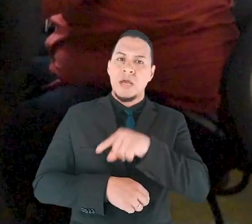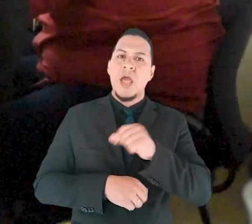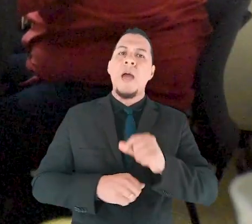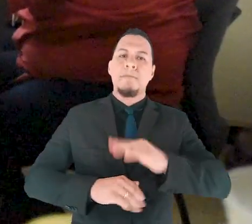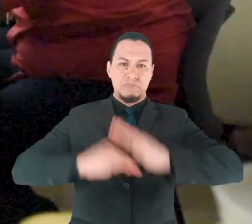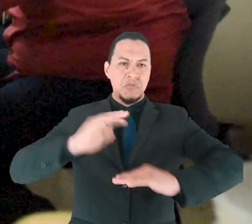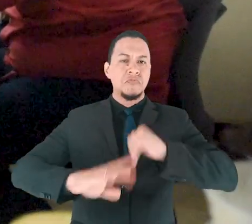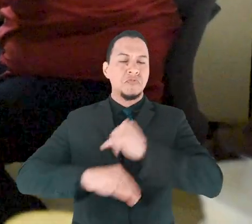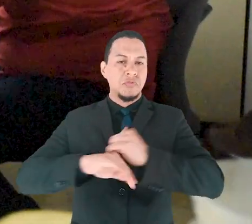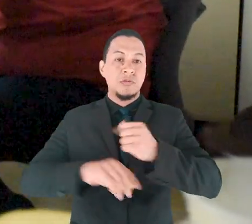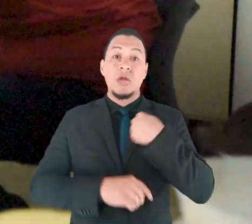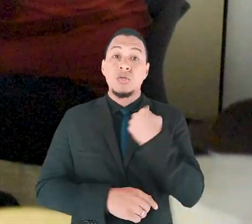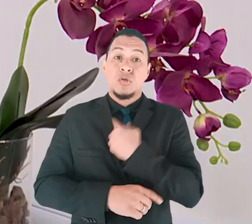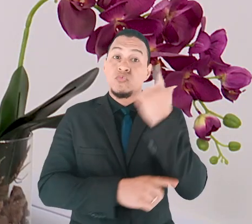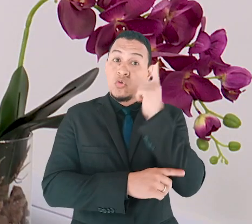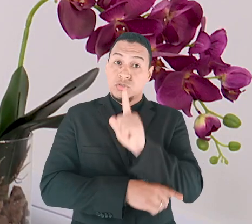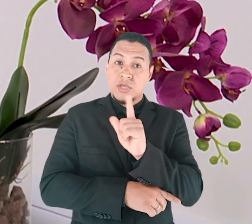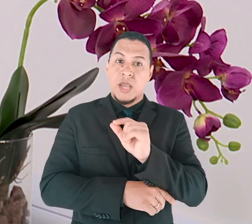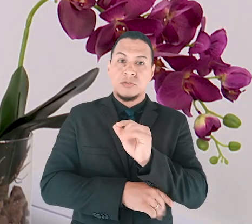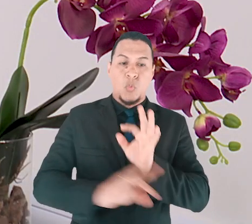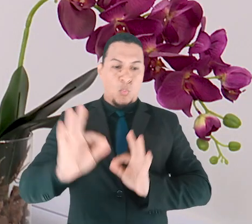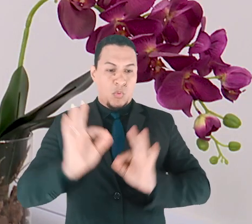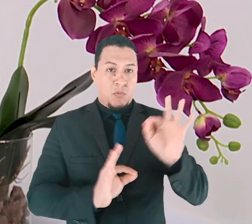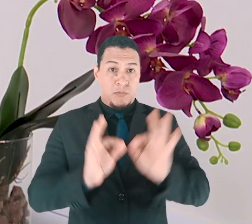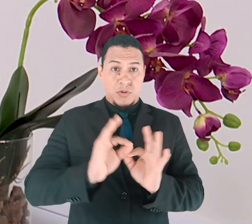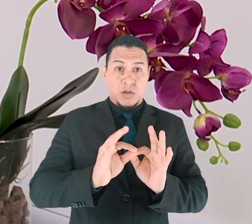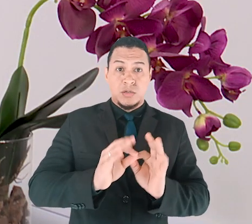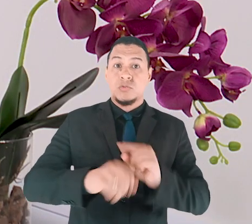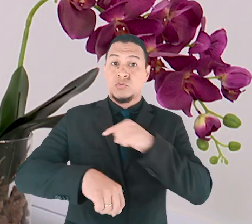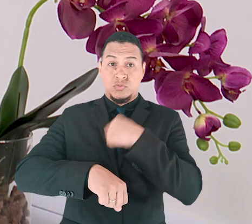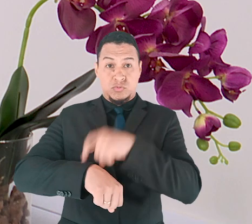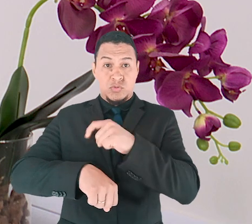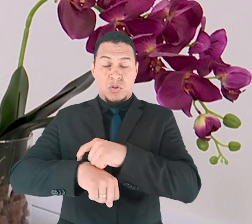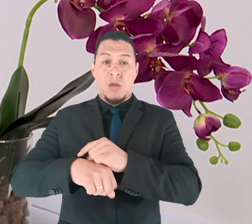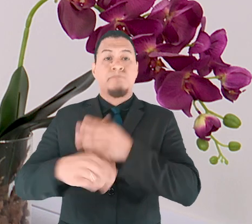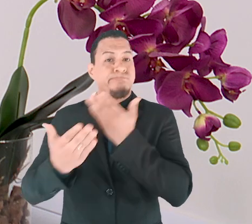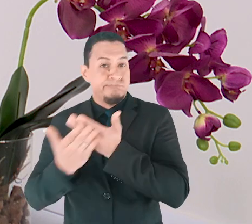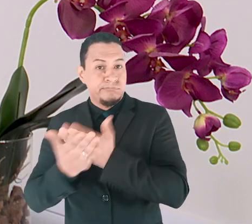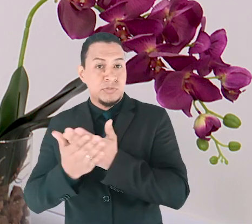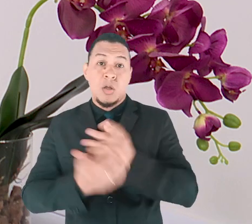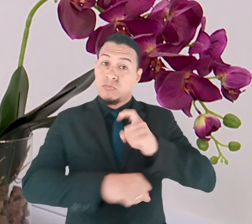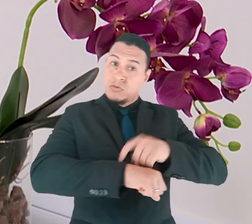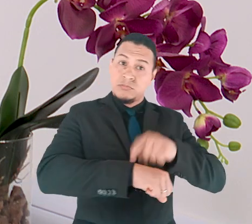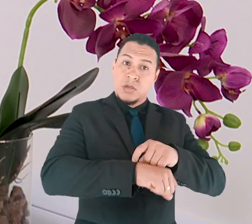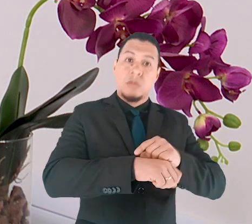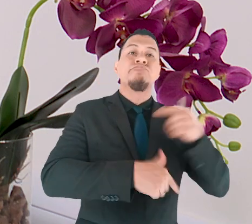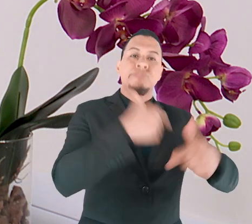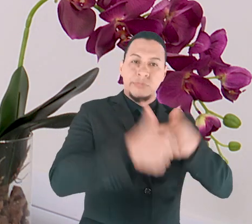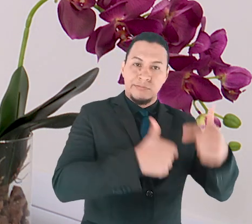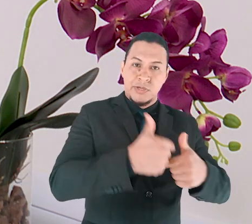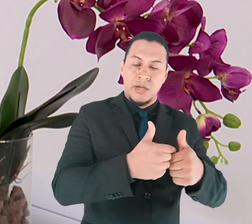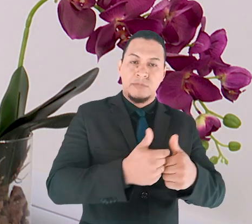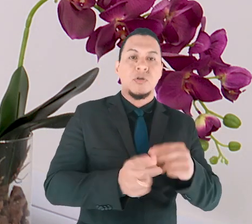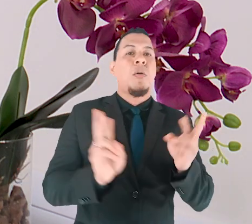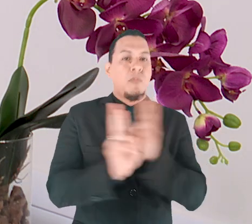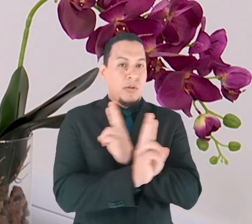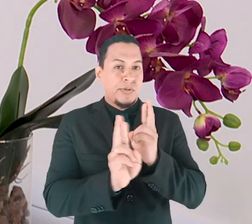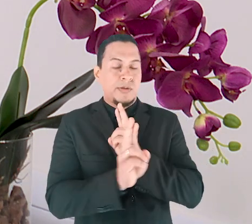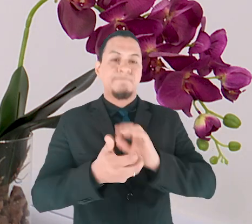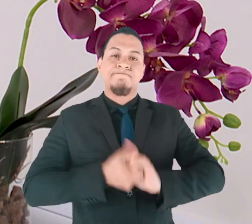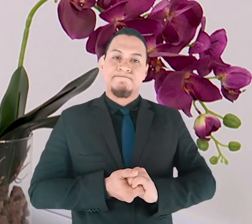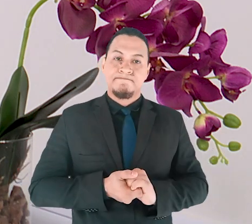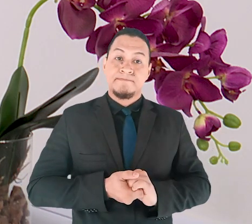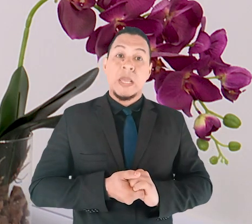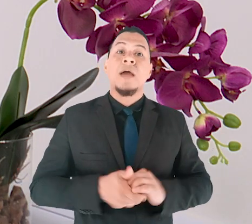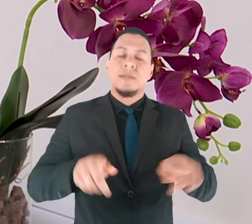profissional, que a gente consegue conciliar os nossos estudos com os nossos compromissos profissionais. Tem a questão dos